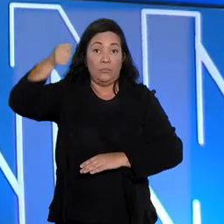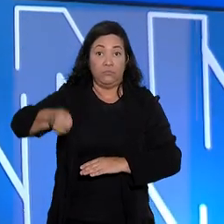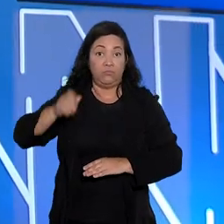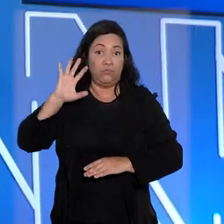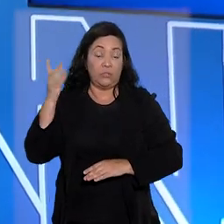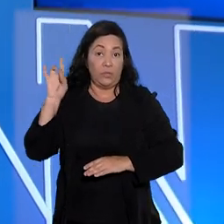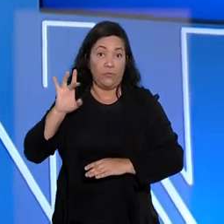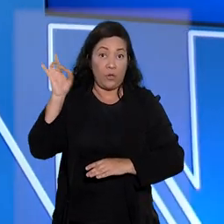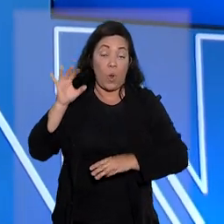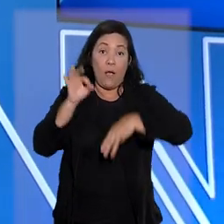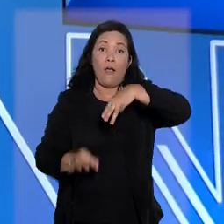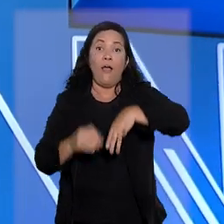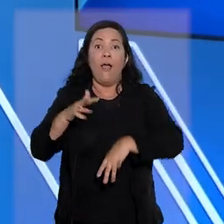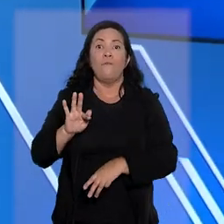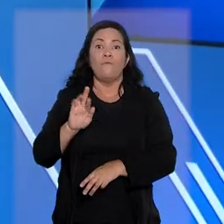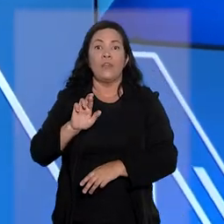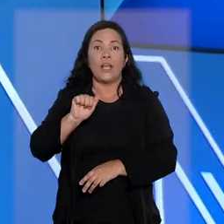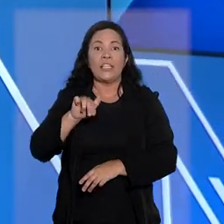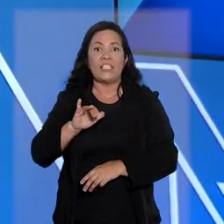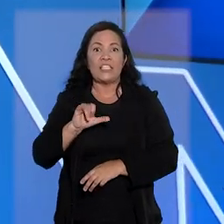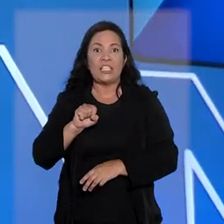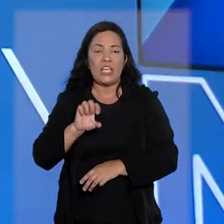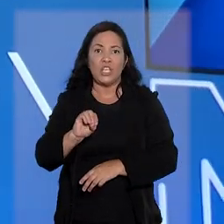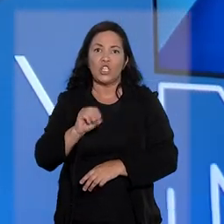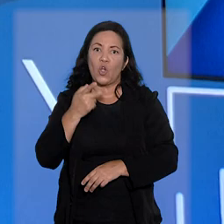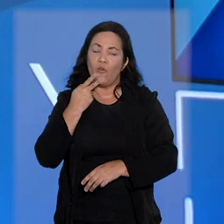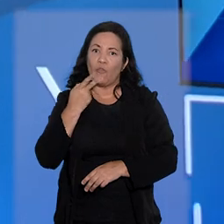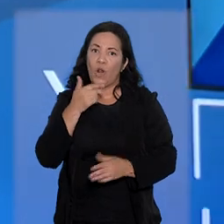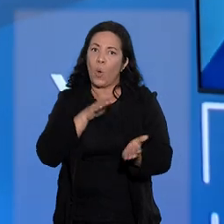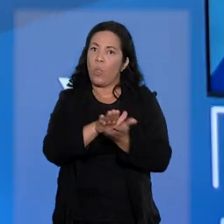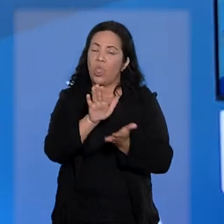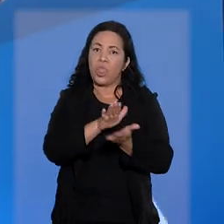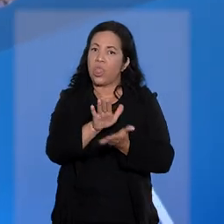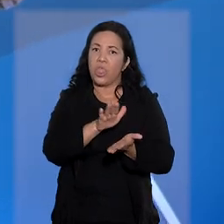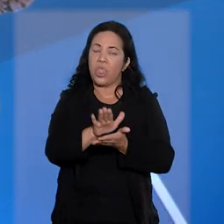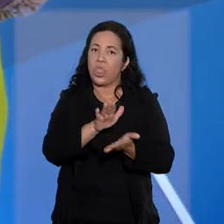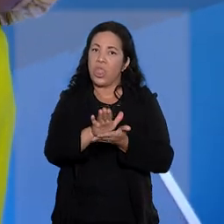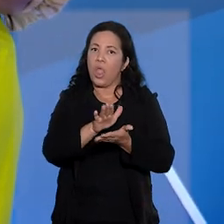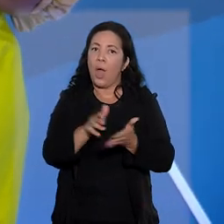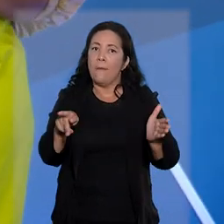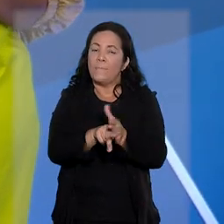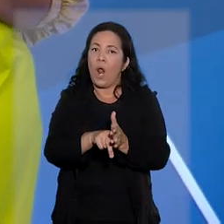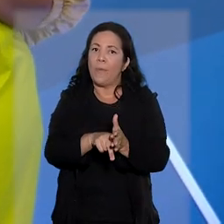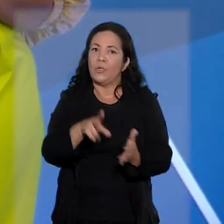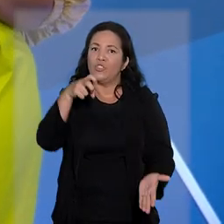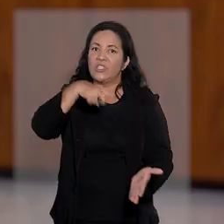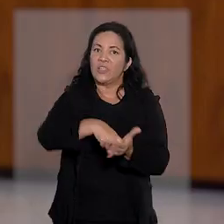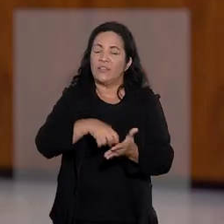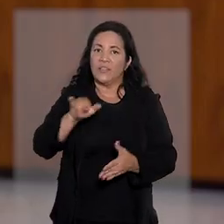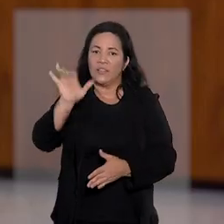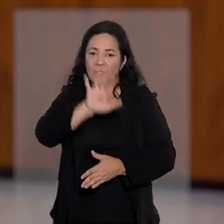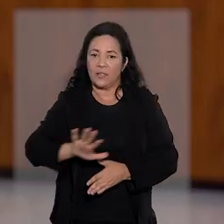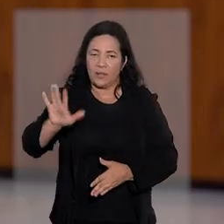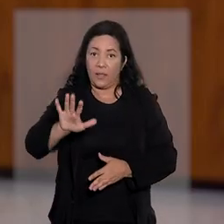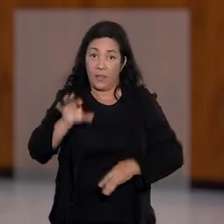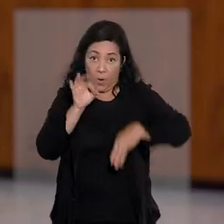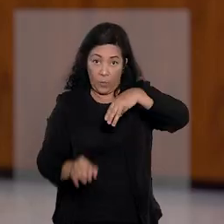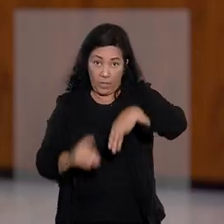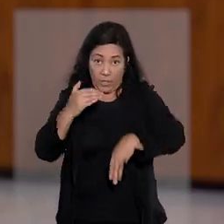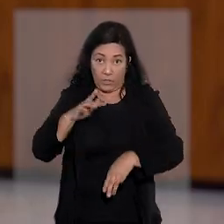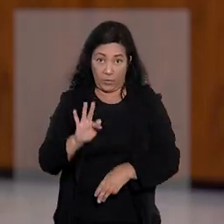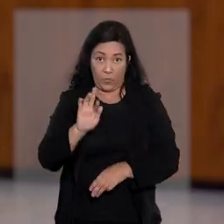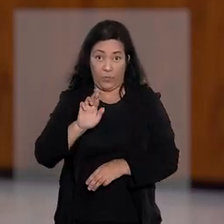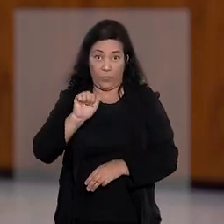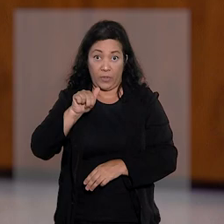é do ministro Francisco Falcão, relator do pedido de homologação de sentença estrangeira. O ministro do Superior